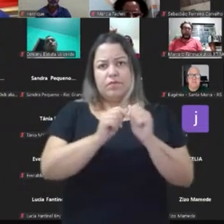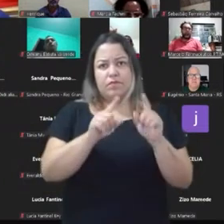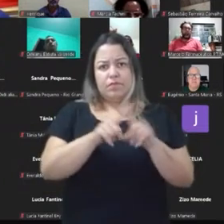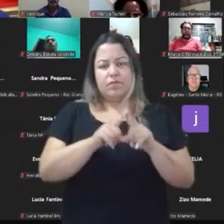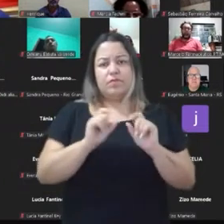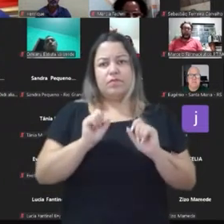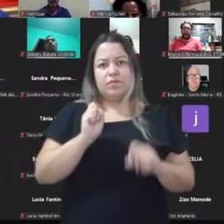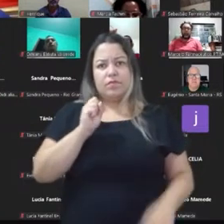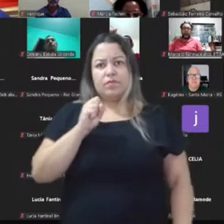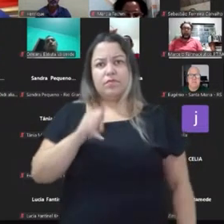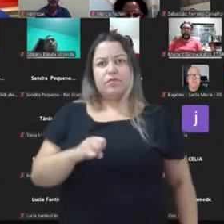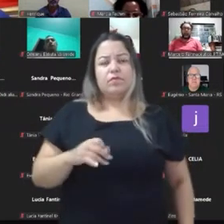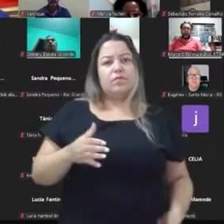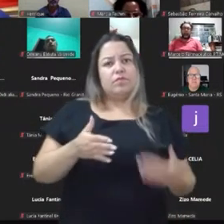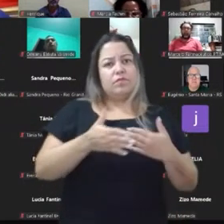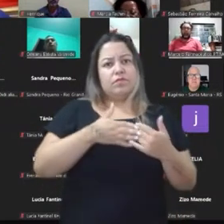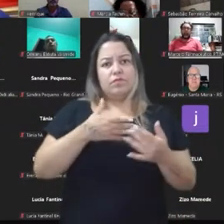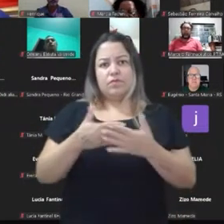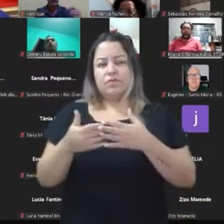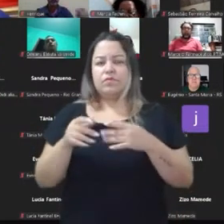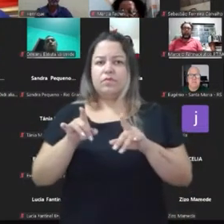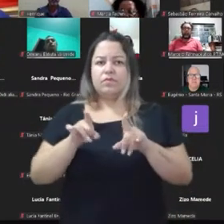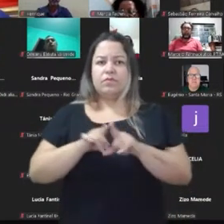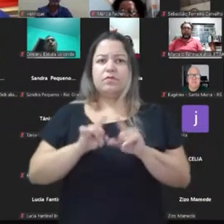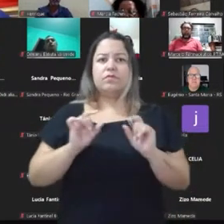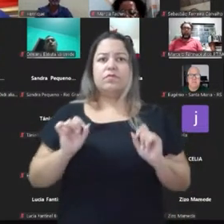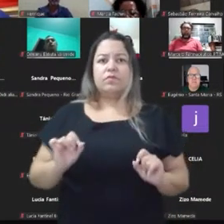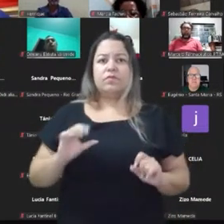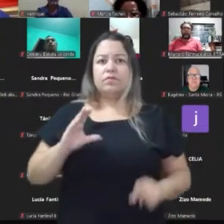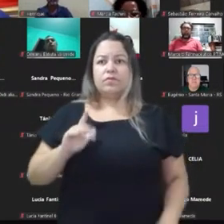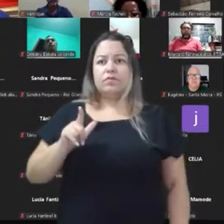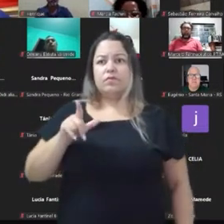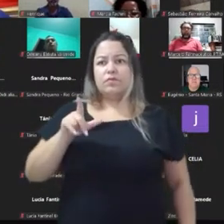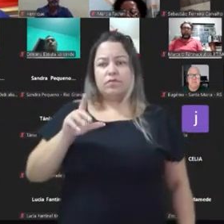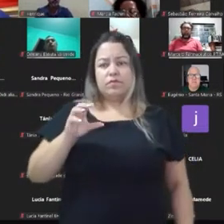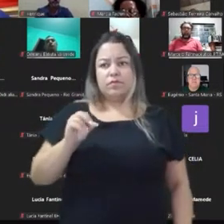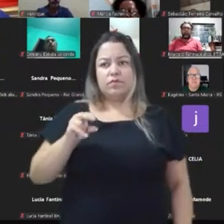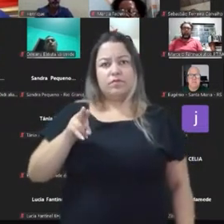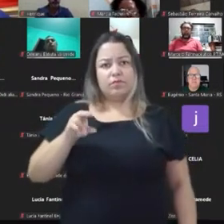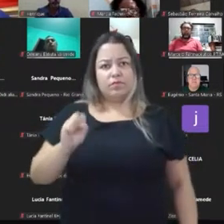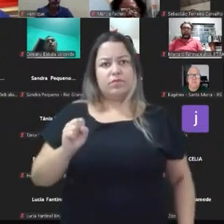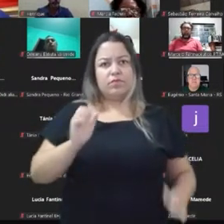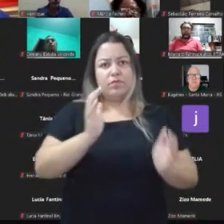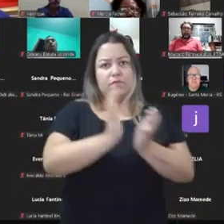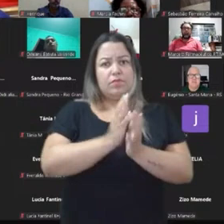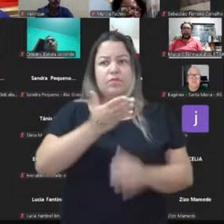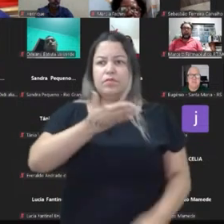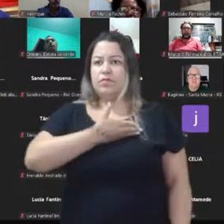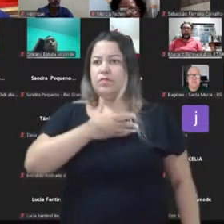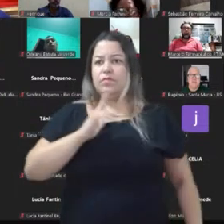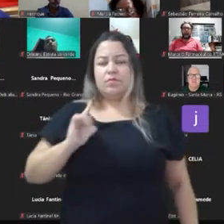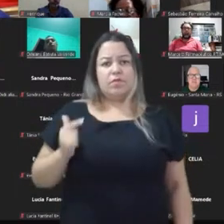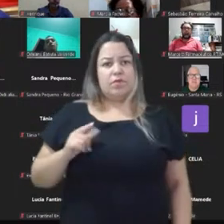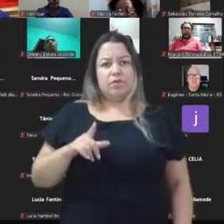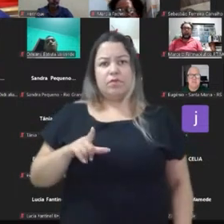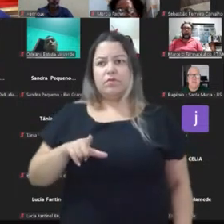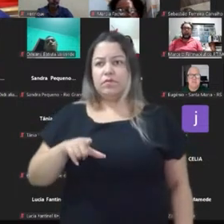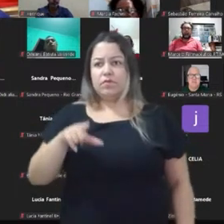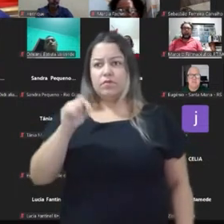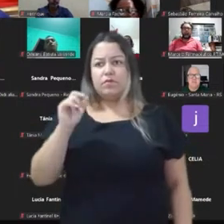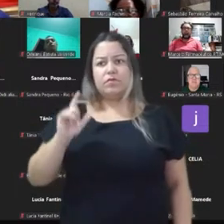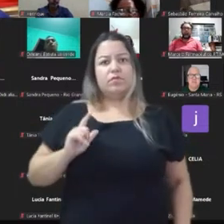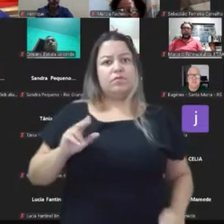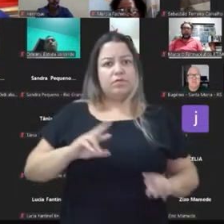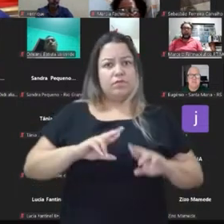junto e for tudo do mesmo jeito, na hora H, Clóvis vai montar o gabinete dele só com amigo dele, na próxima eleição já não vai ser eleito. Tem que demonstrar que é